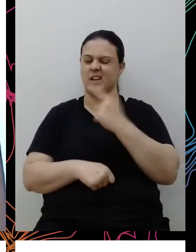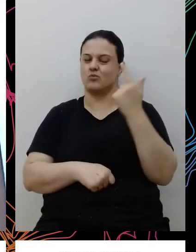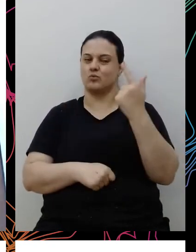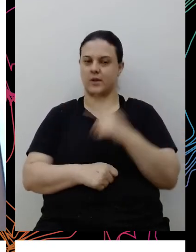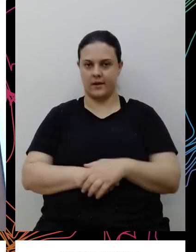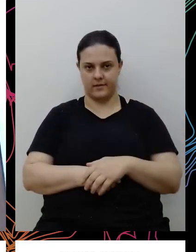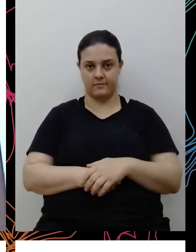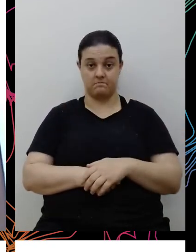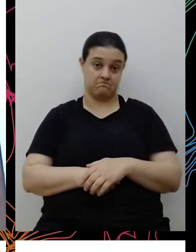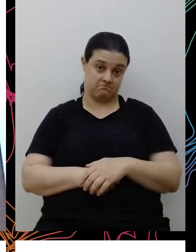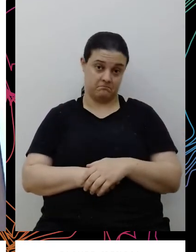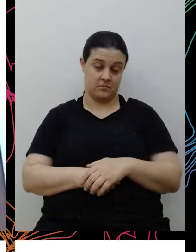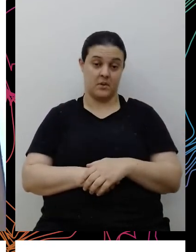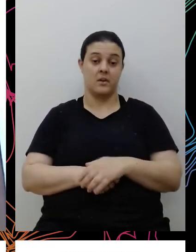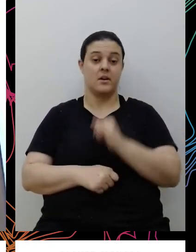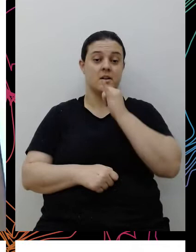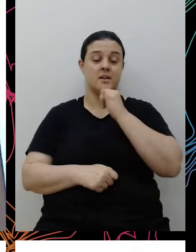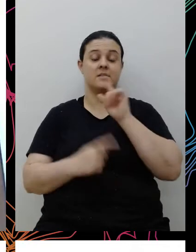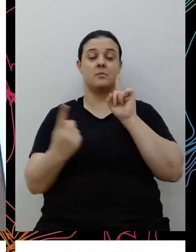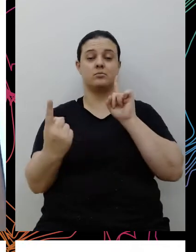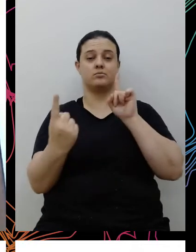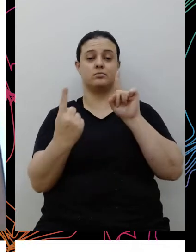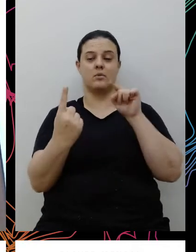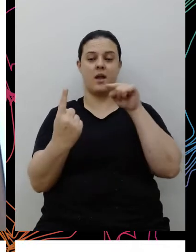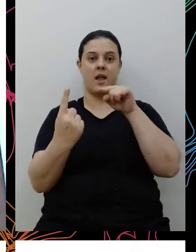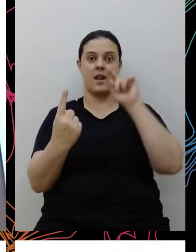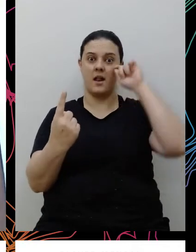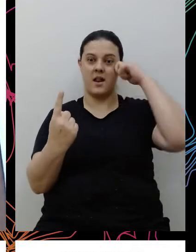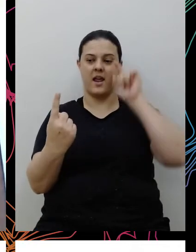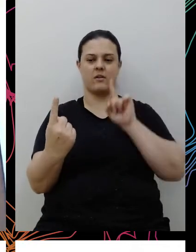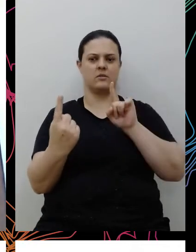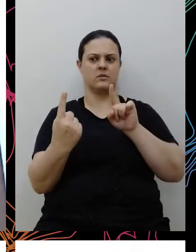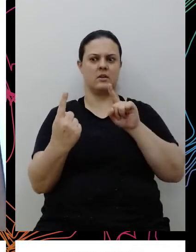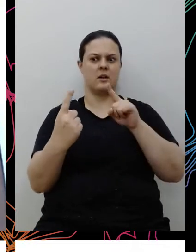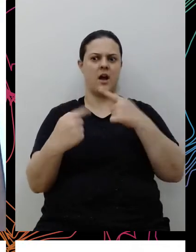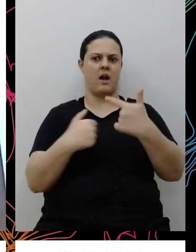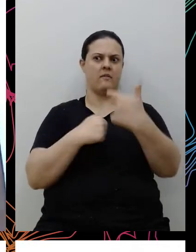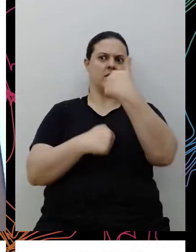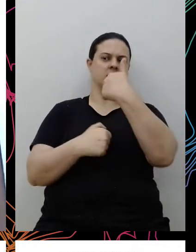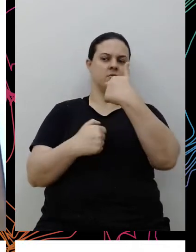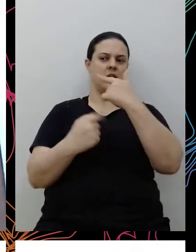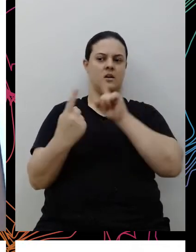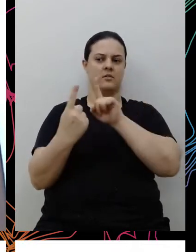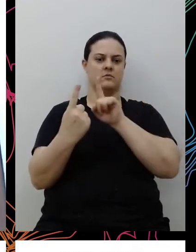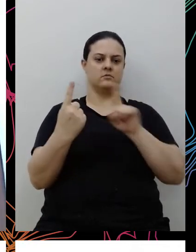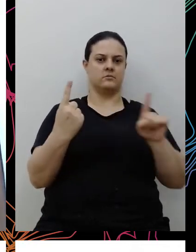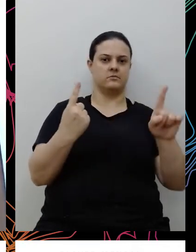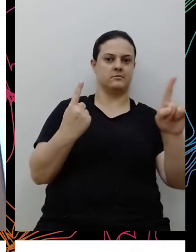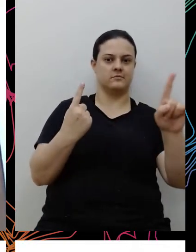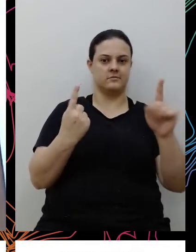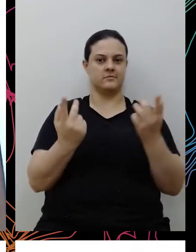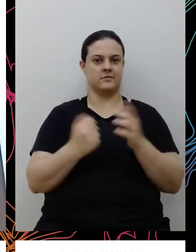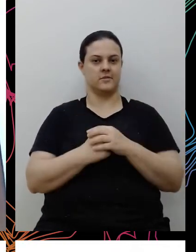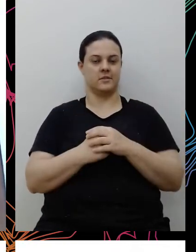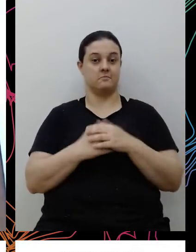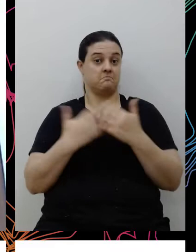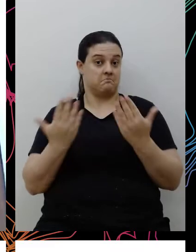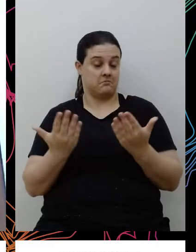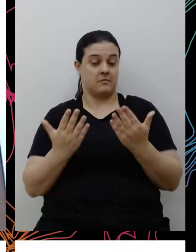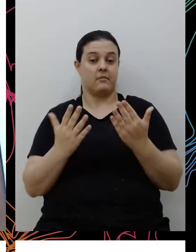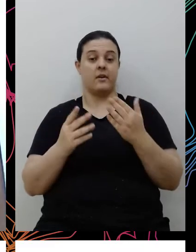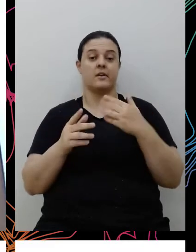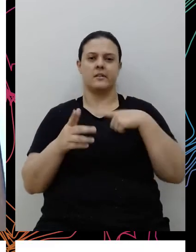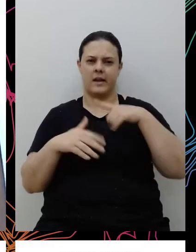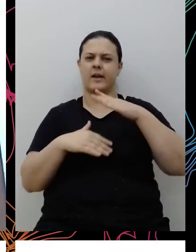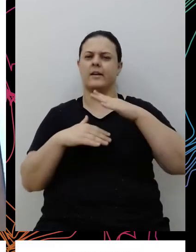desviar de uma pessoa negra na rua que você acha que ela pode te assaltar. Esse é um tipo de práticas que acontecem no